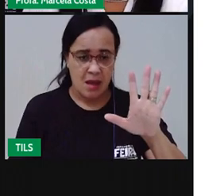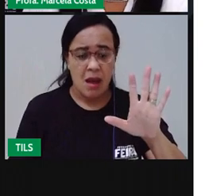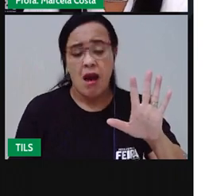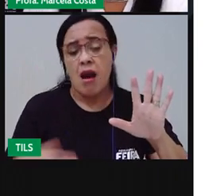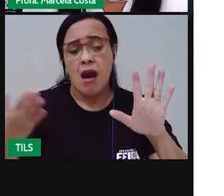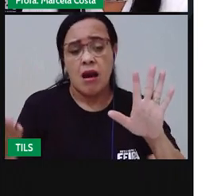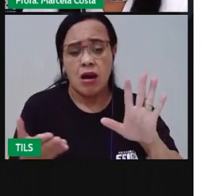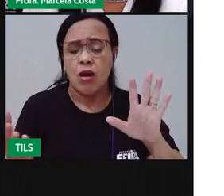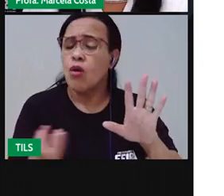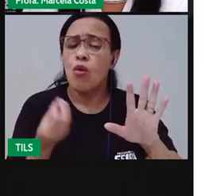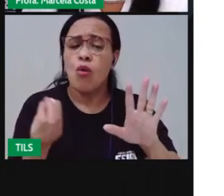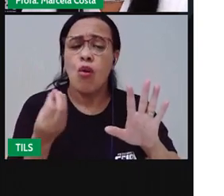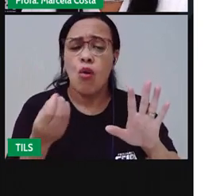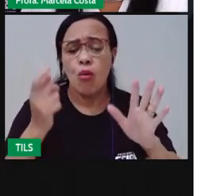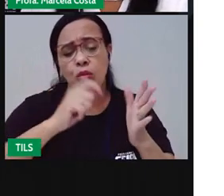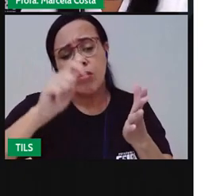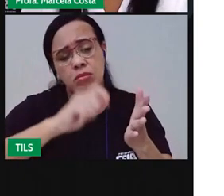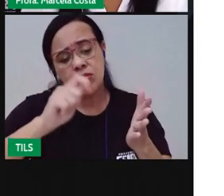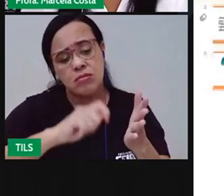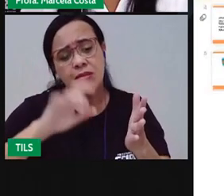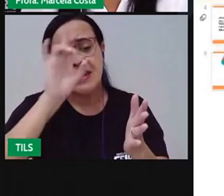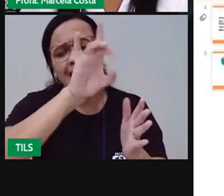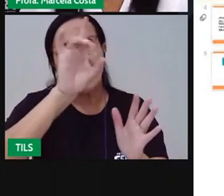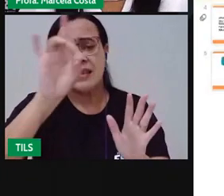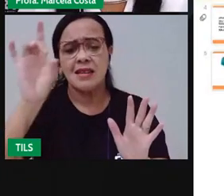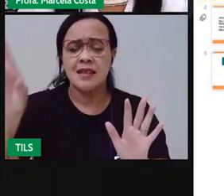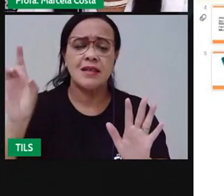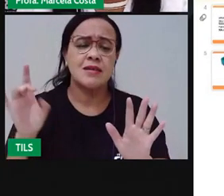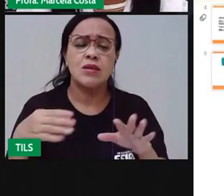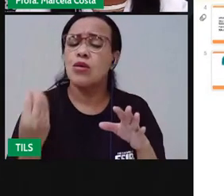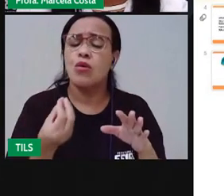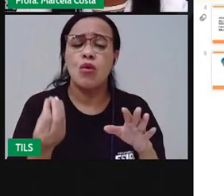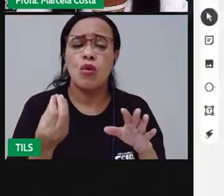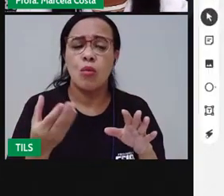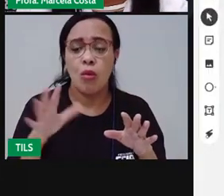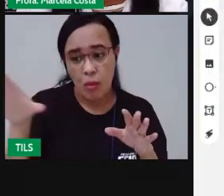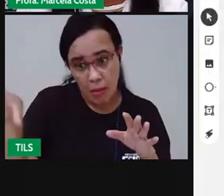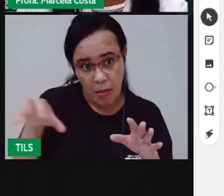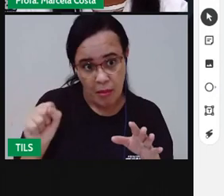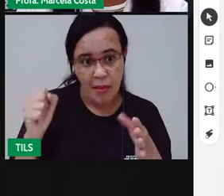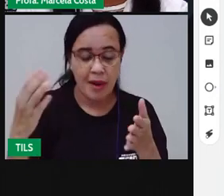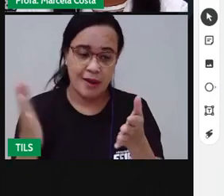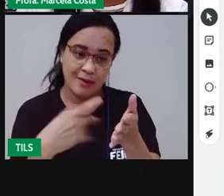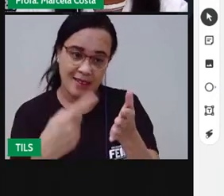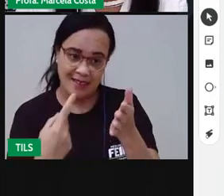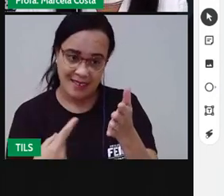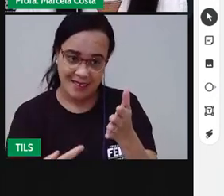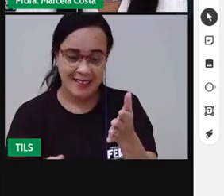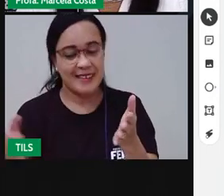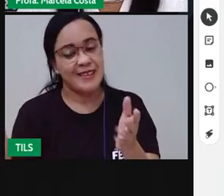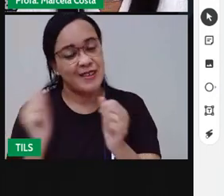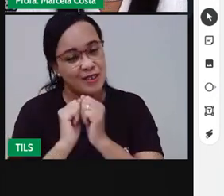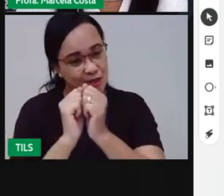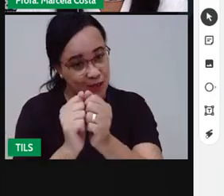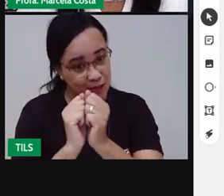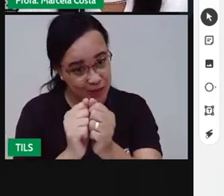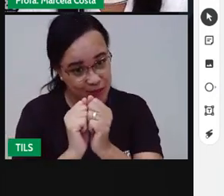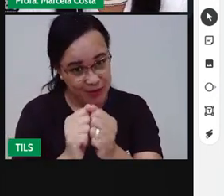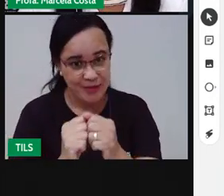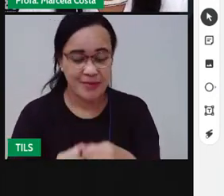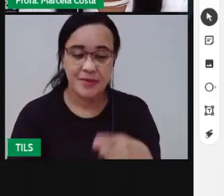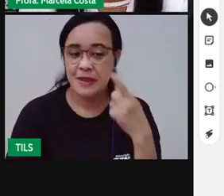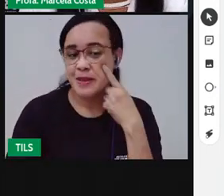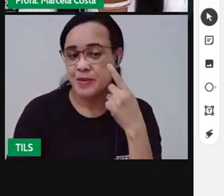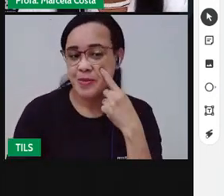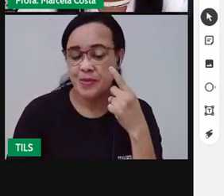dessas palavras, a escrita desses nomes. Pega aí o seu caderno para me acompanhar, tá bom? Então, a gente